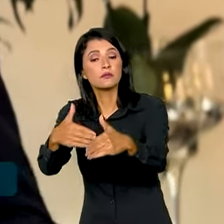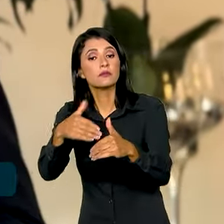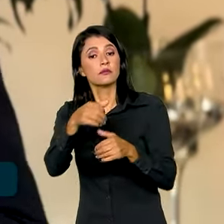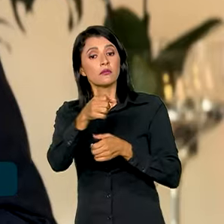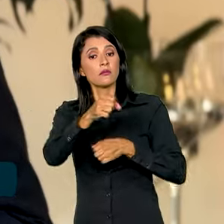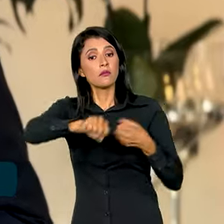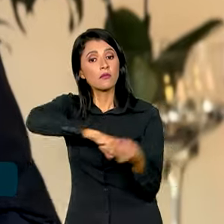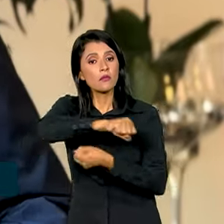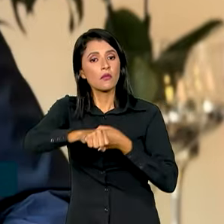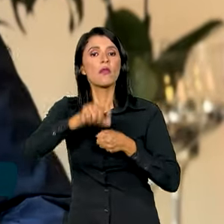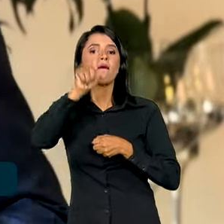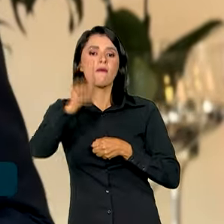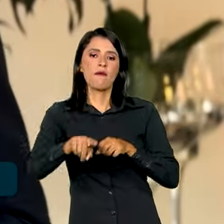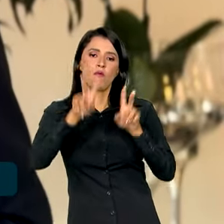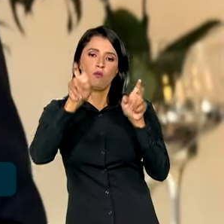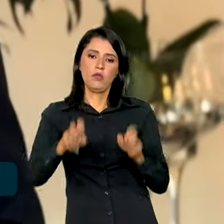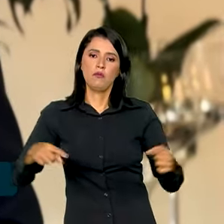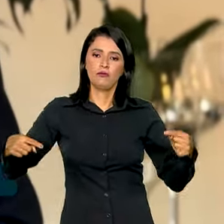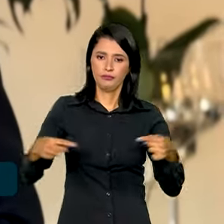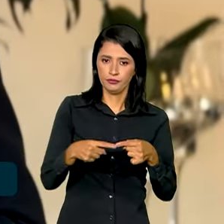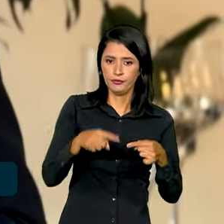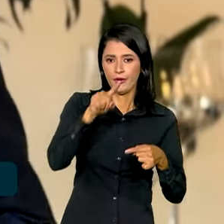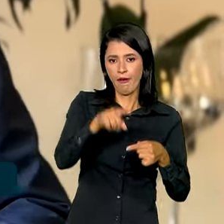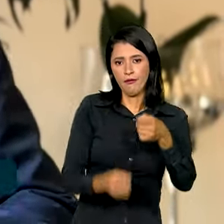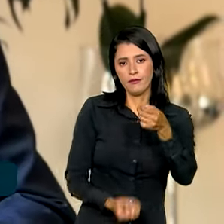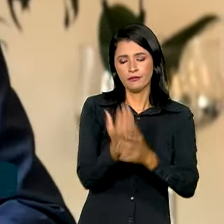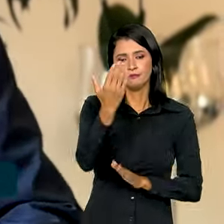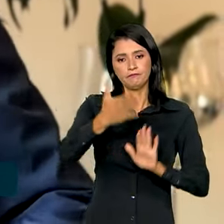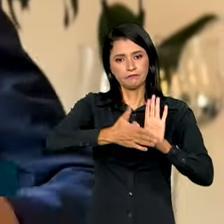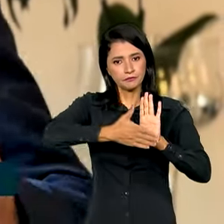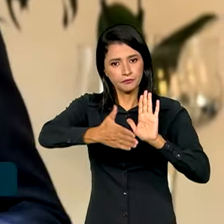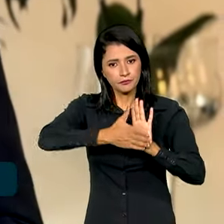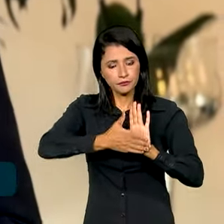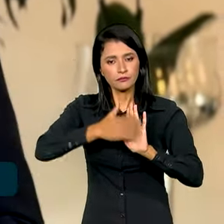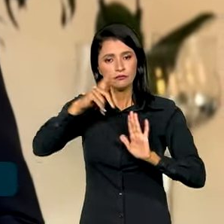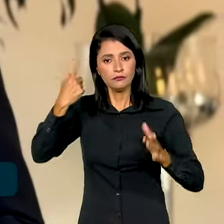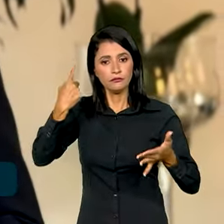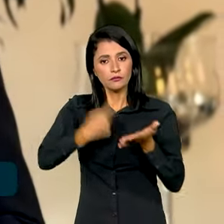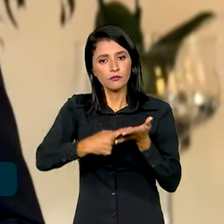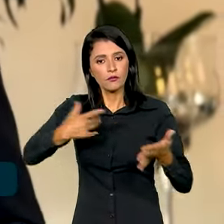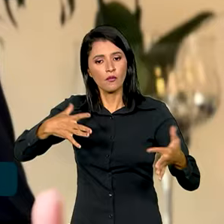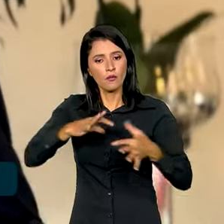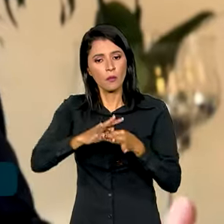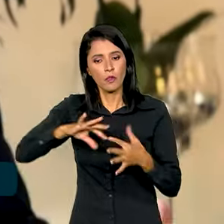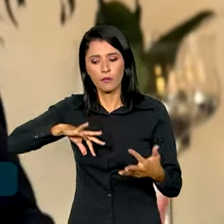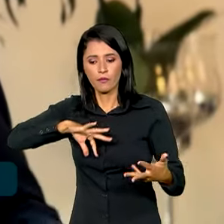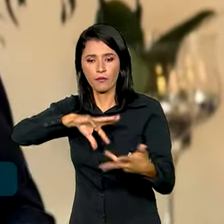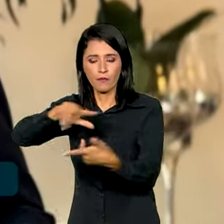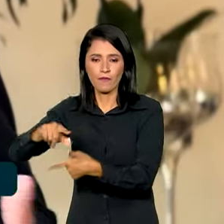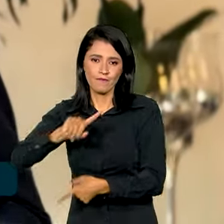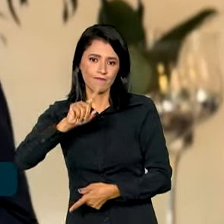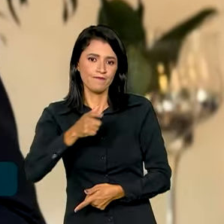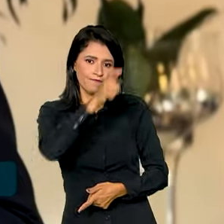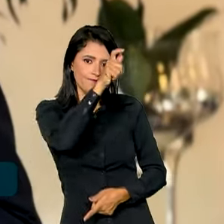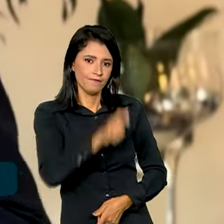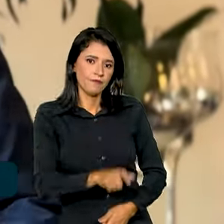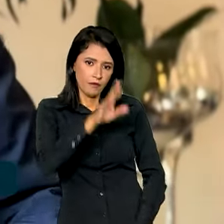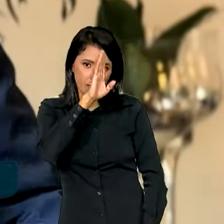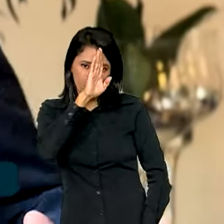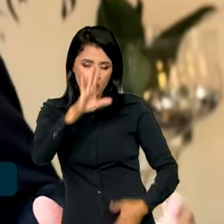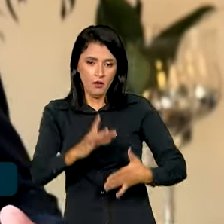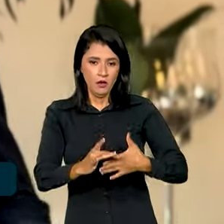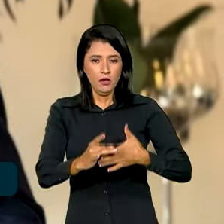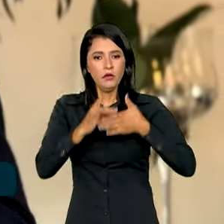exatamente deste tema. E daí nasceu a proposta de uma Aliança Global. Ele é um dos principais